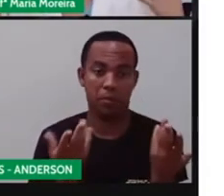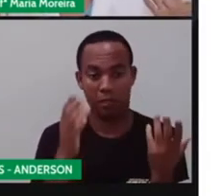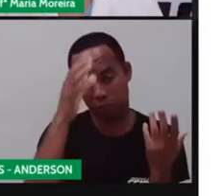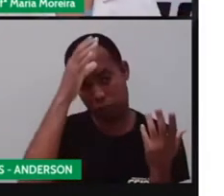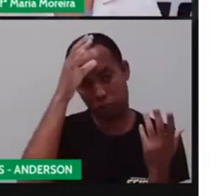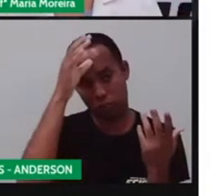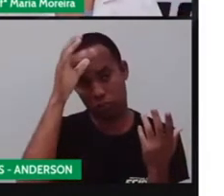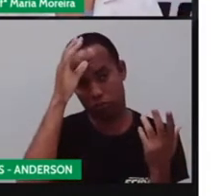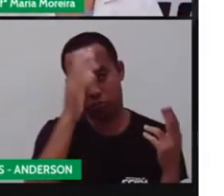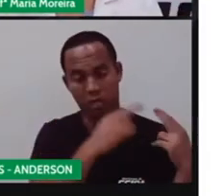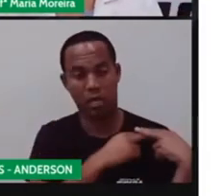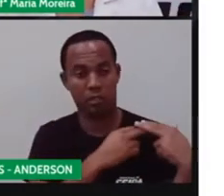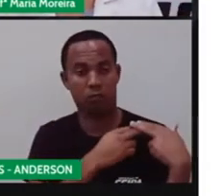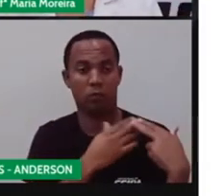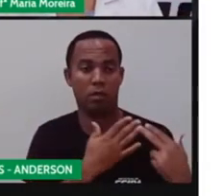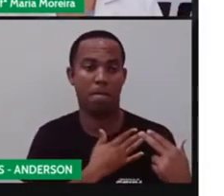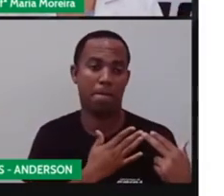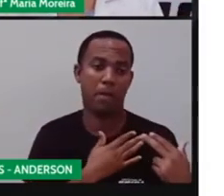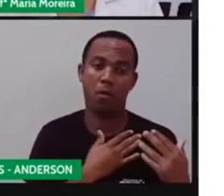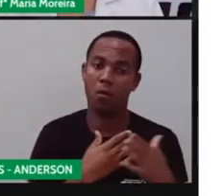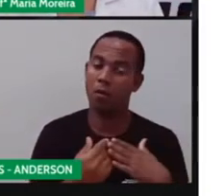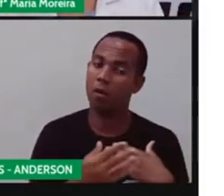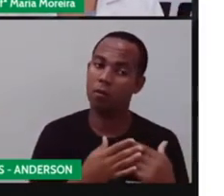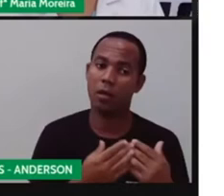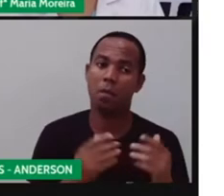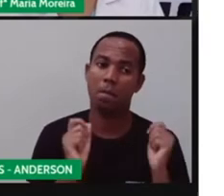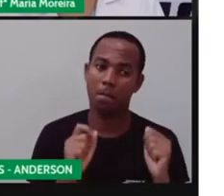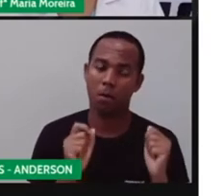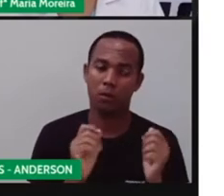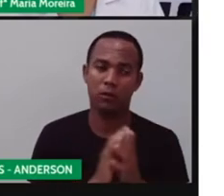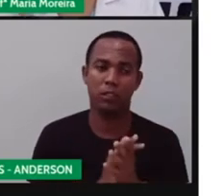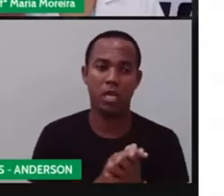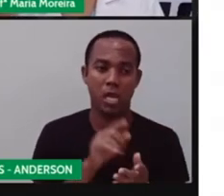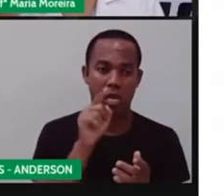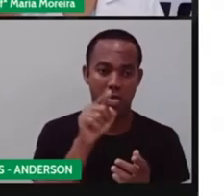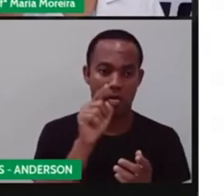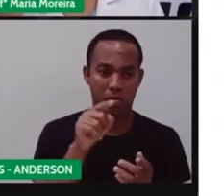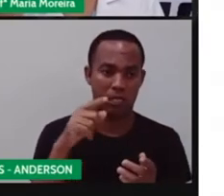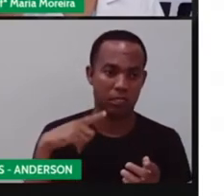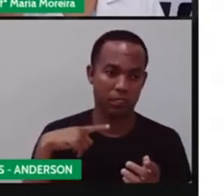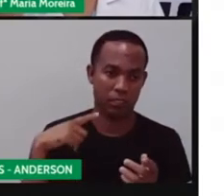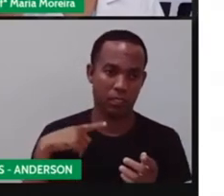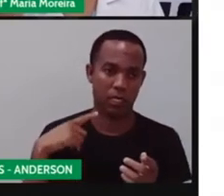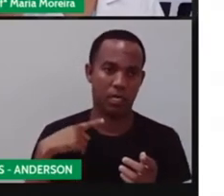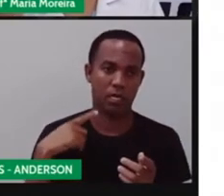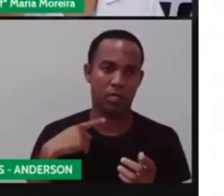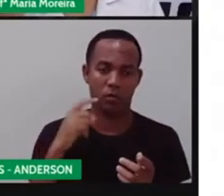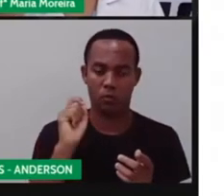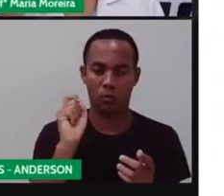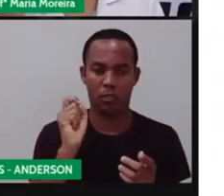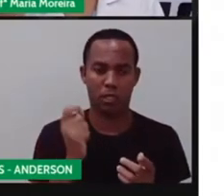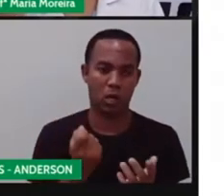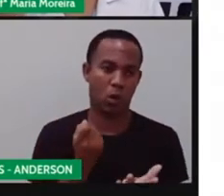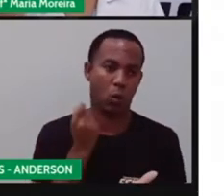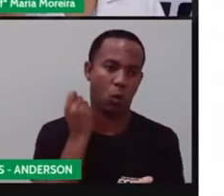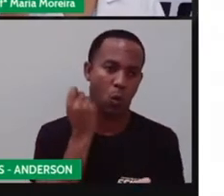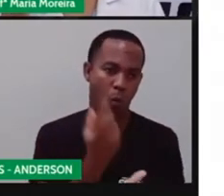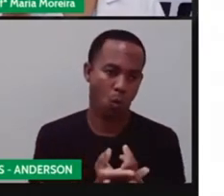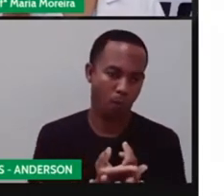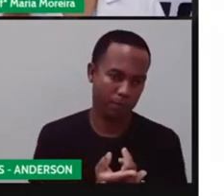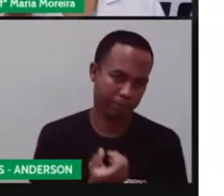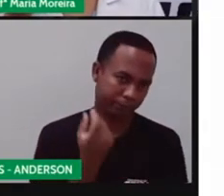Dinda, o meu responsável. Não é isso? Então, é eles que possuem o poder de compra, ou seja, são eles que possuem o